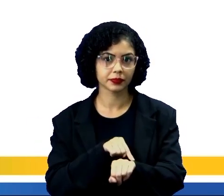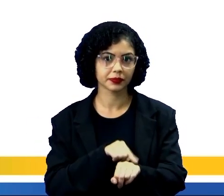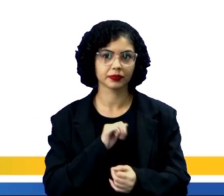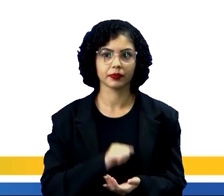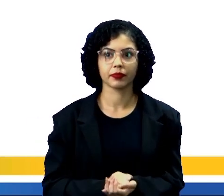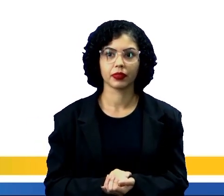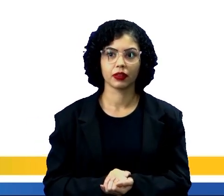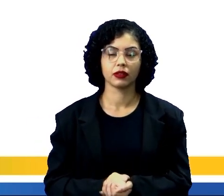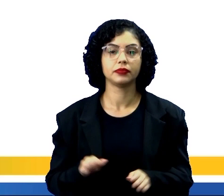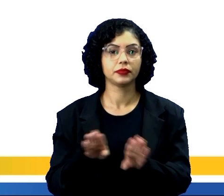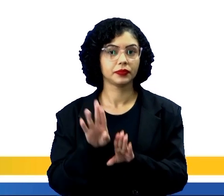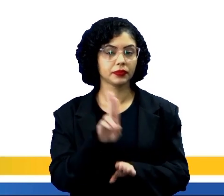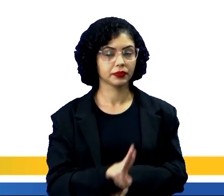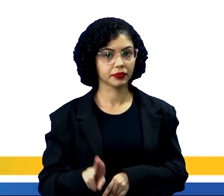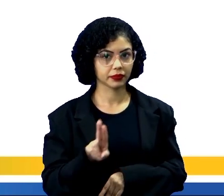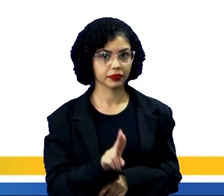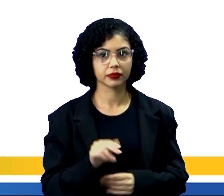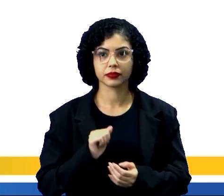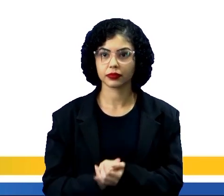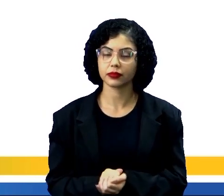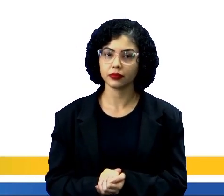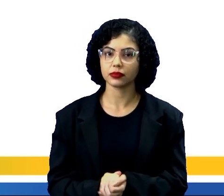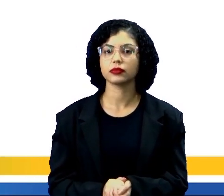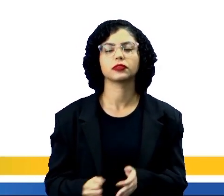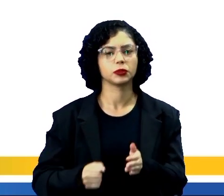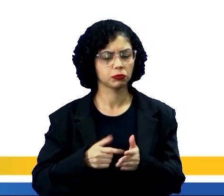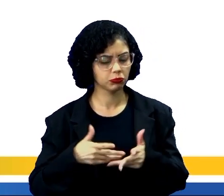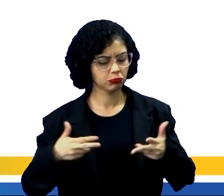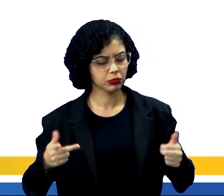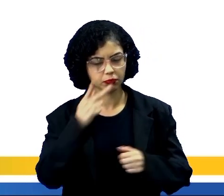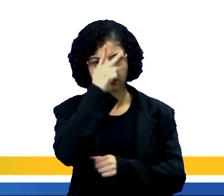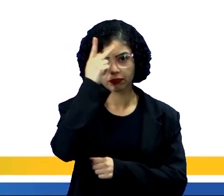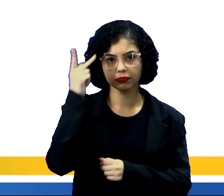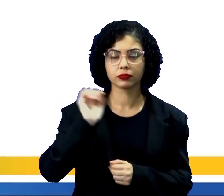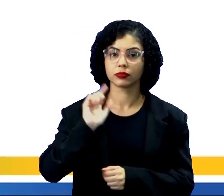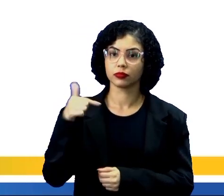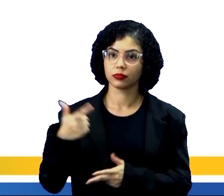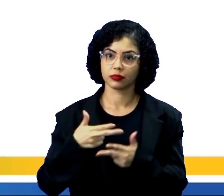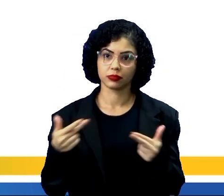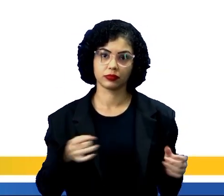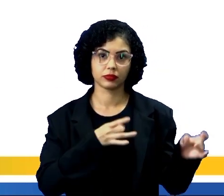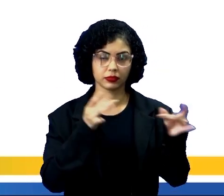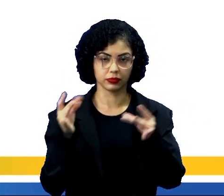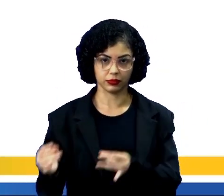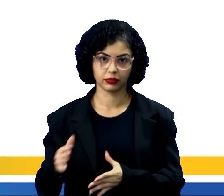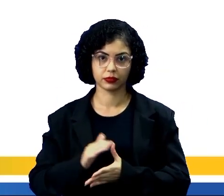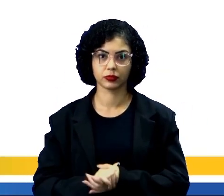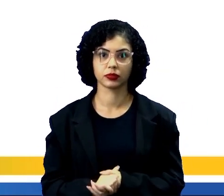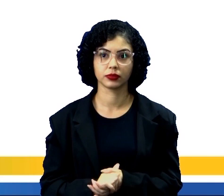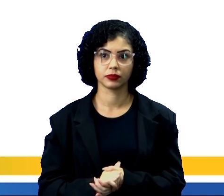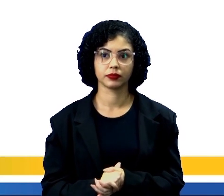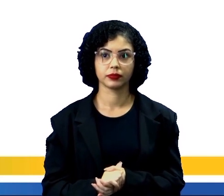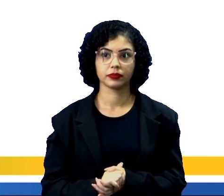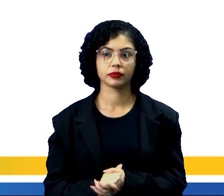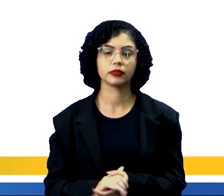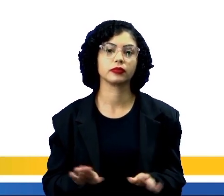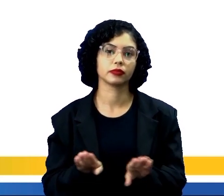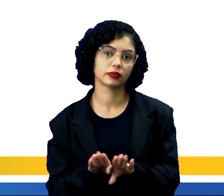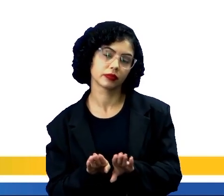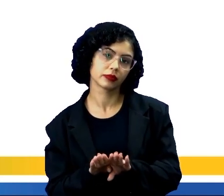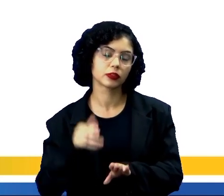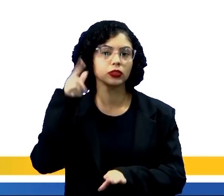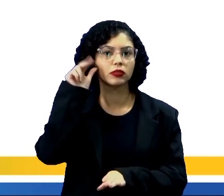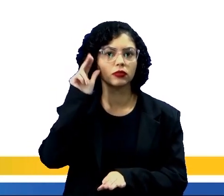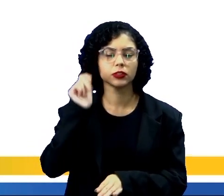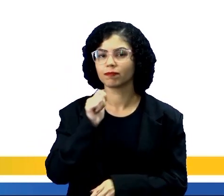usavam o cavalo, mas aí para transportar muitas pessoas ou muitas mercadorias, né, o cavalo não